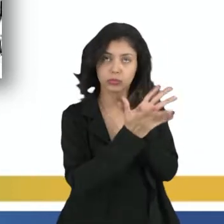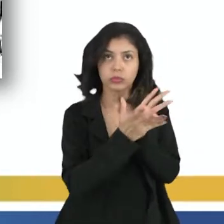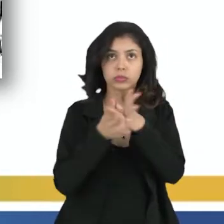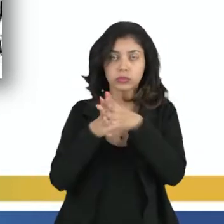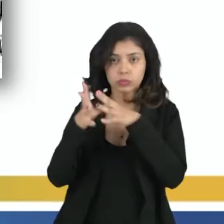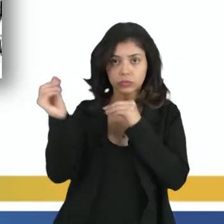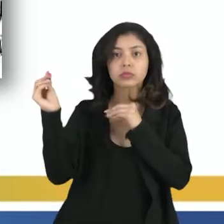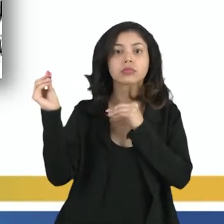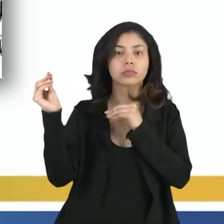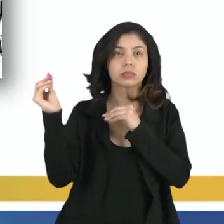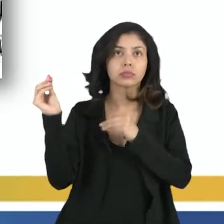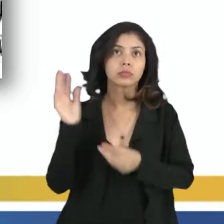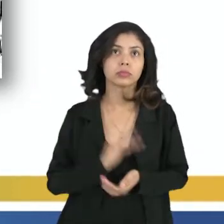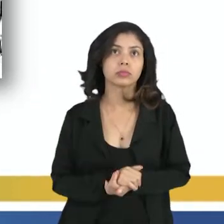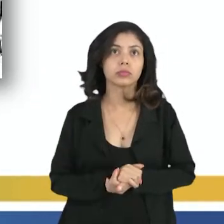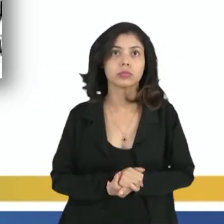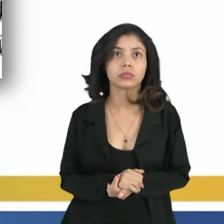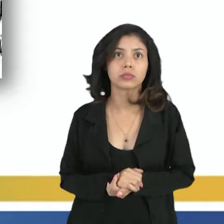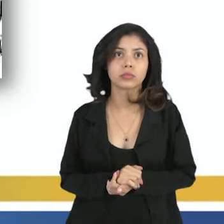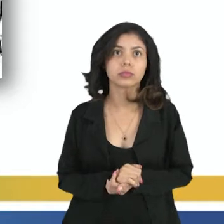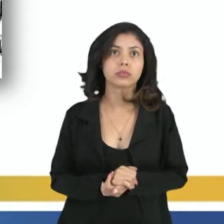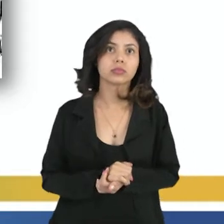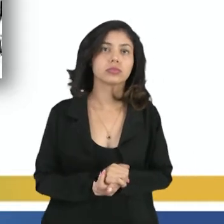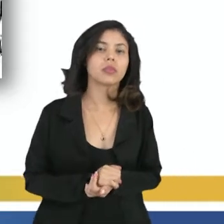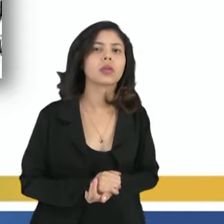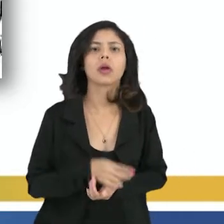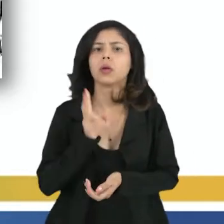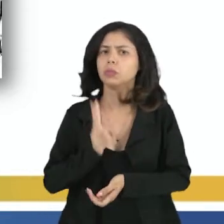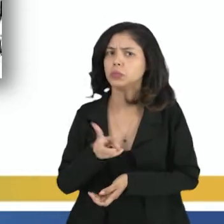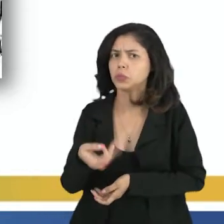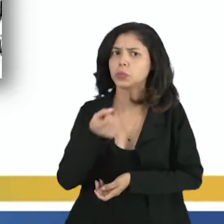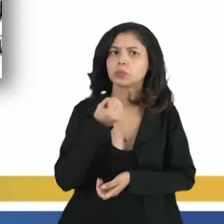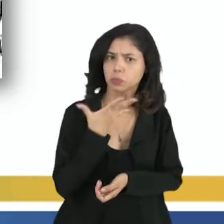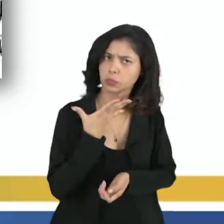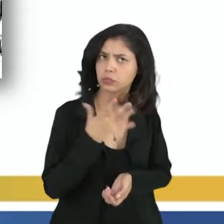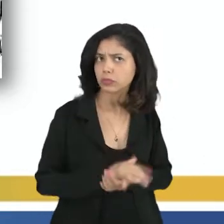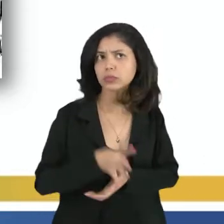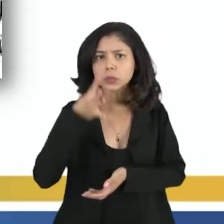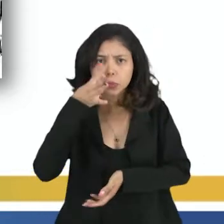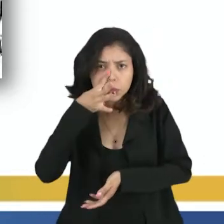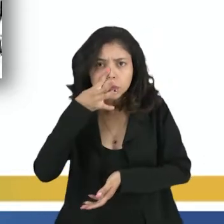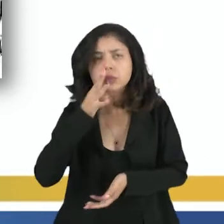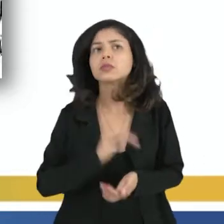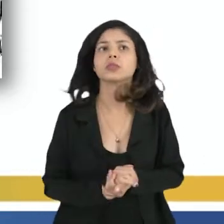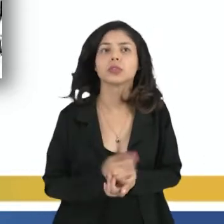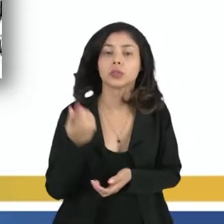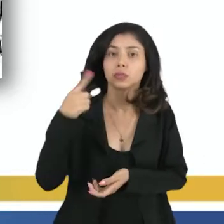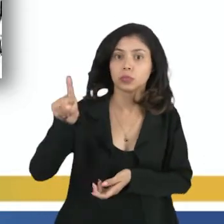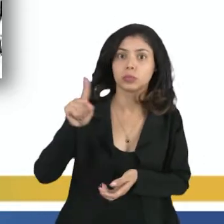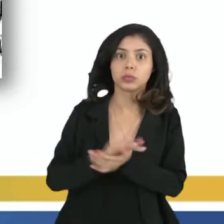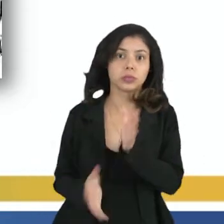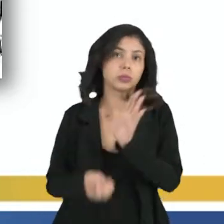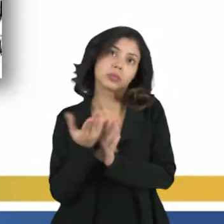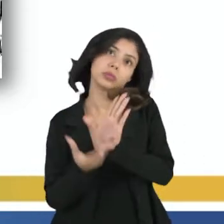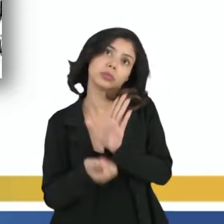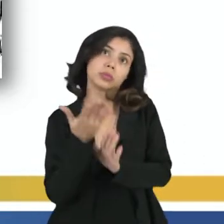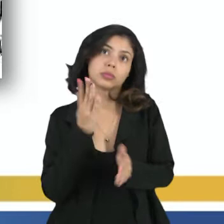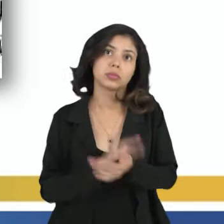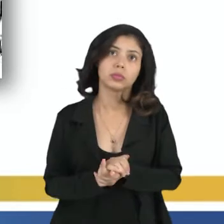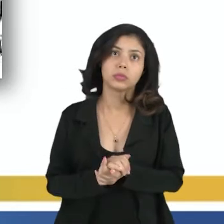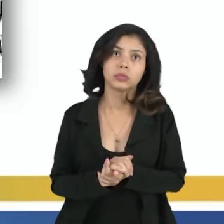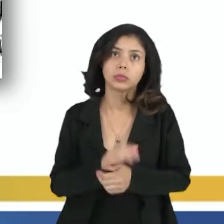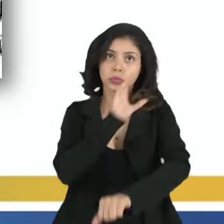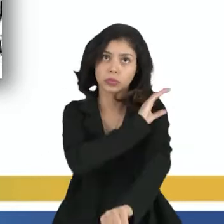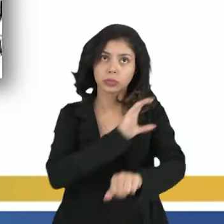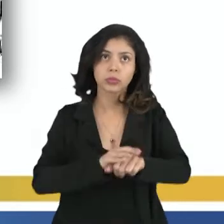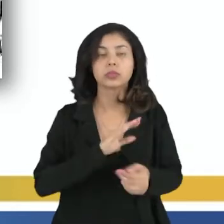desapareçam, né? Isso aqui é muito interessante, porque eu vou reproduzir aquela cultura,